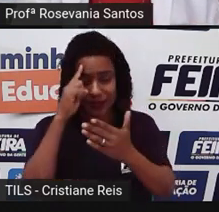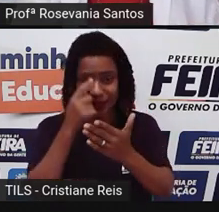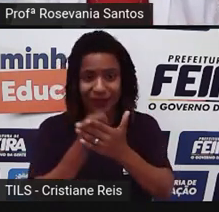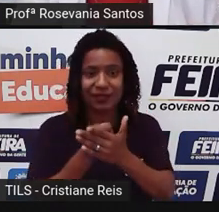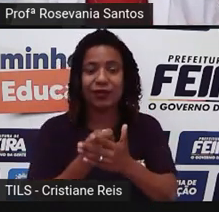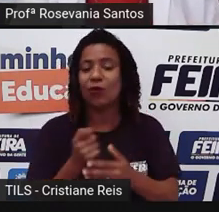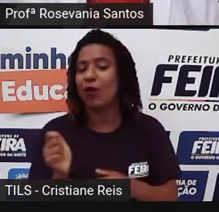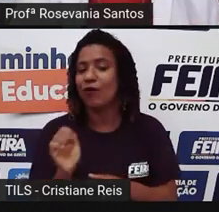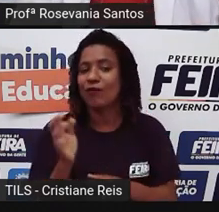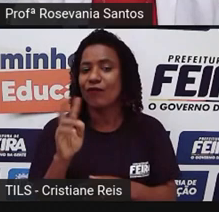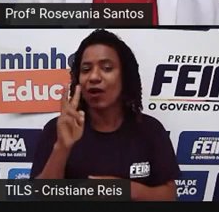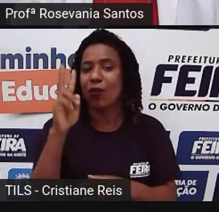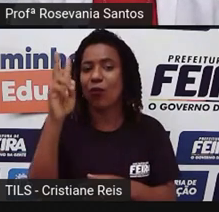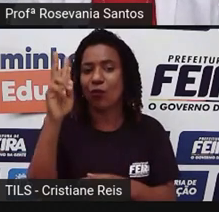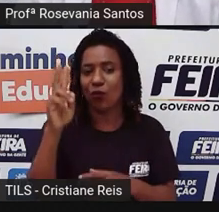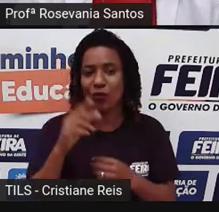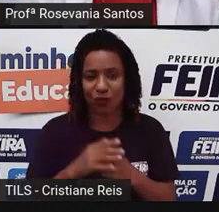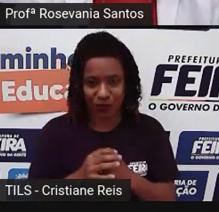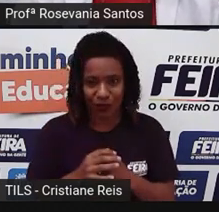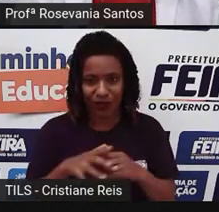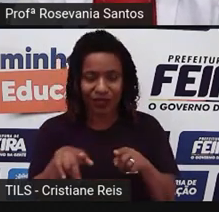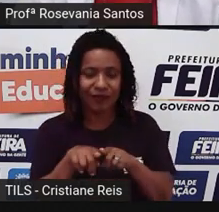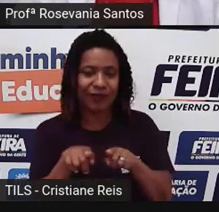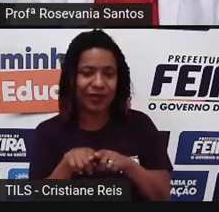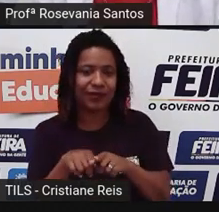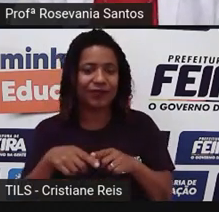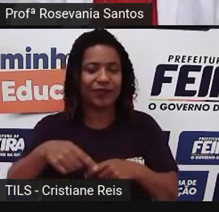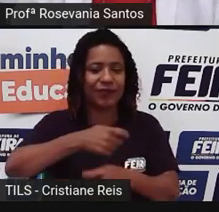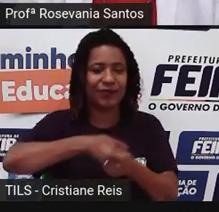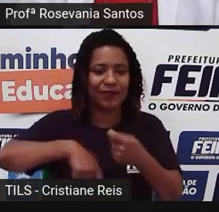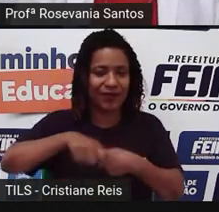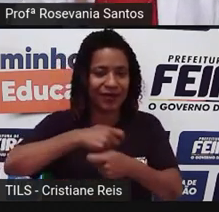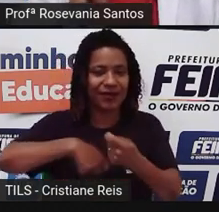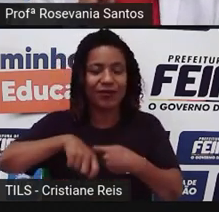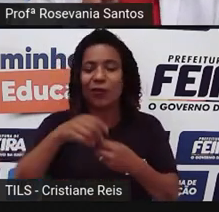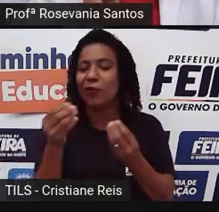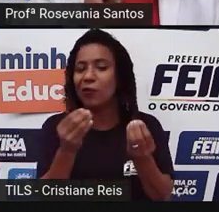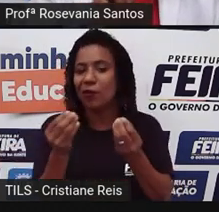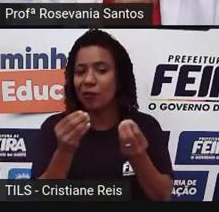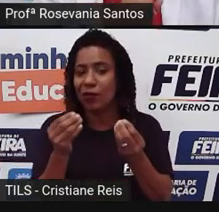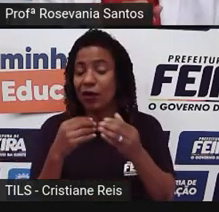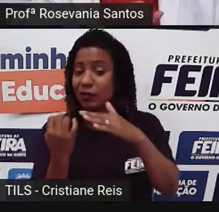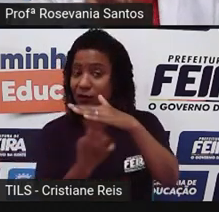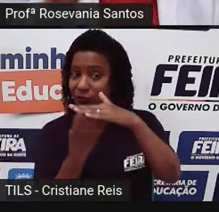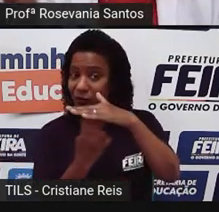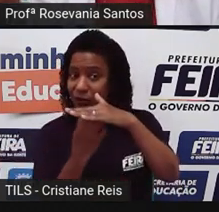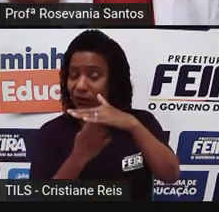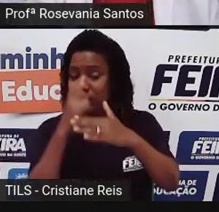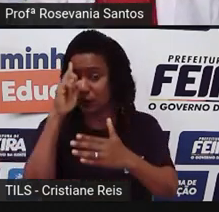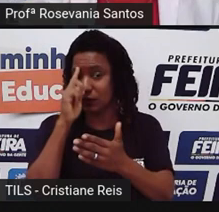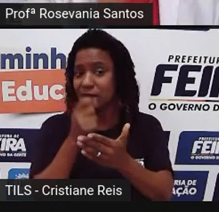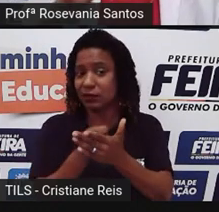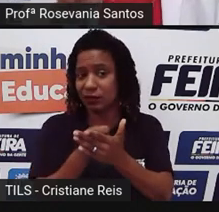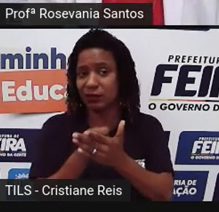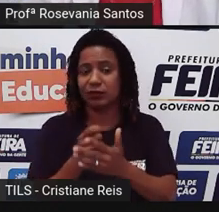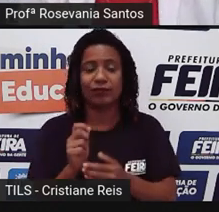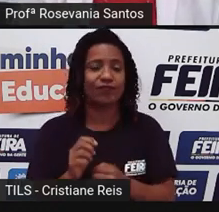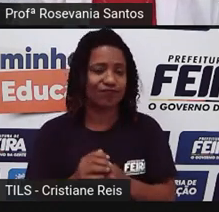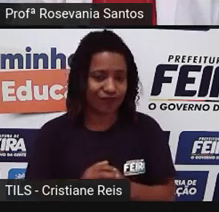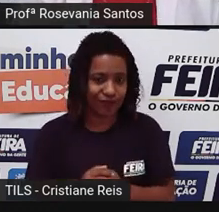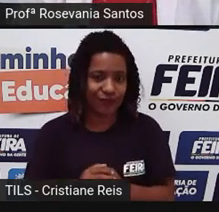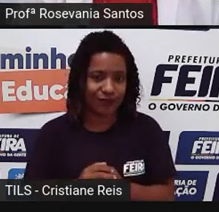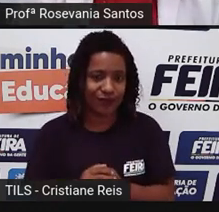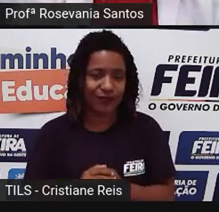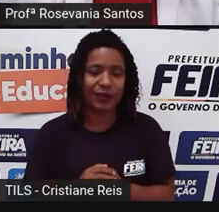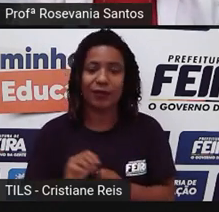condições da circulação e das mercadorias. E isso, gente, vai interferir muito em outra coisa depois, né? Que é a questão